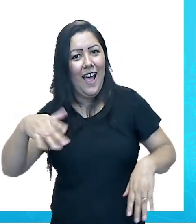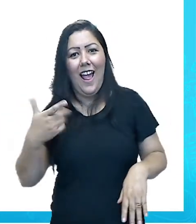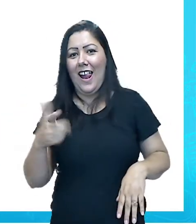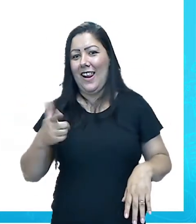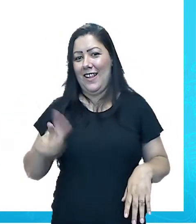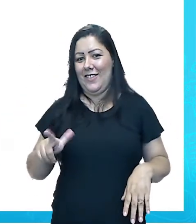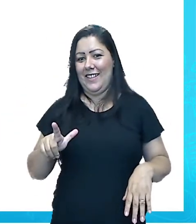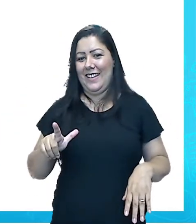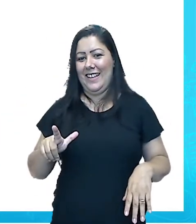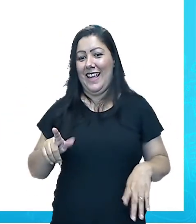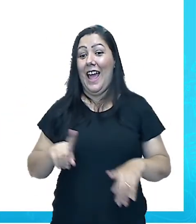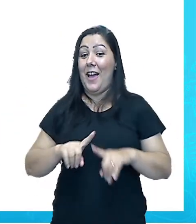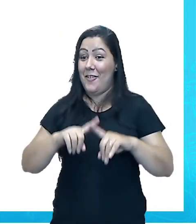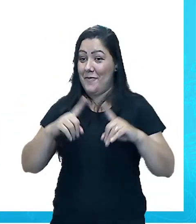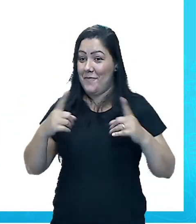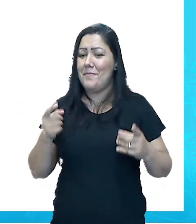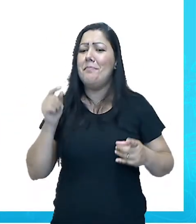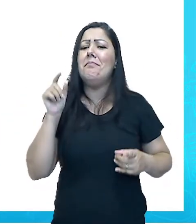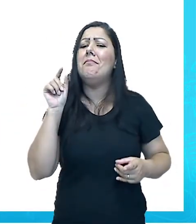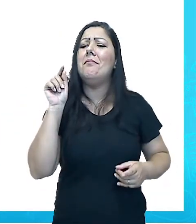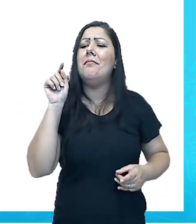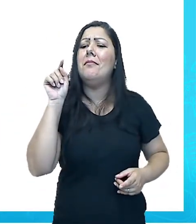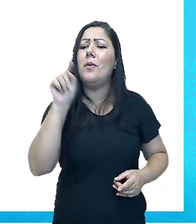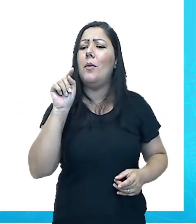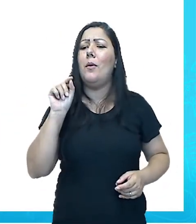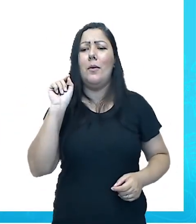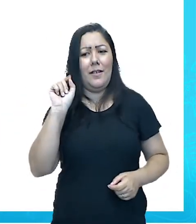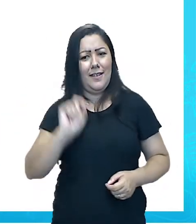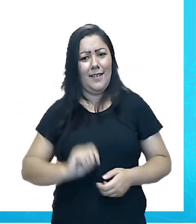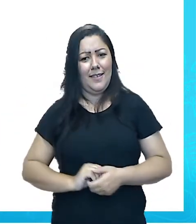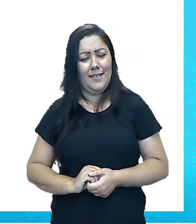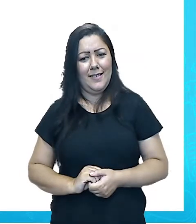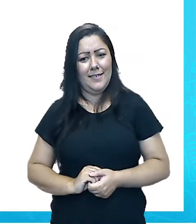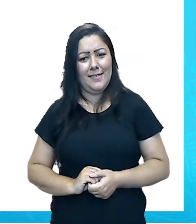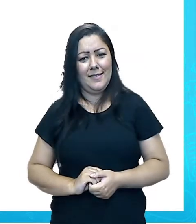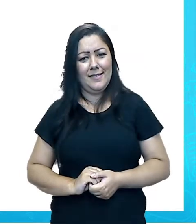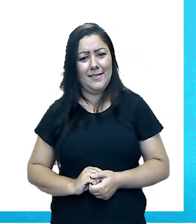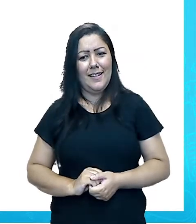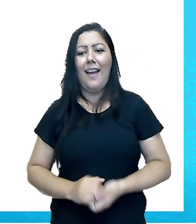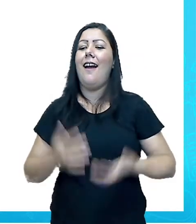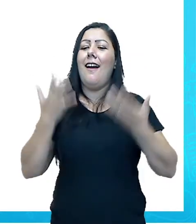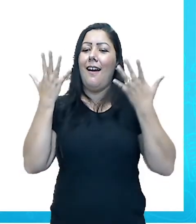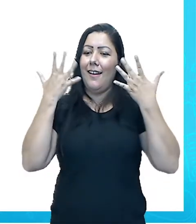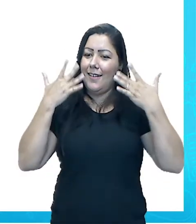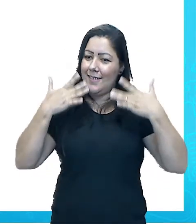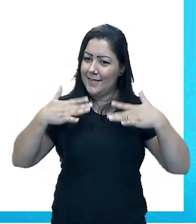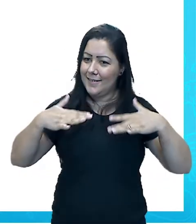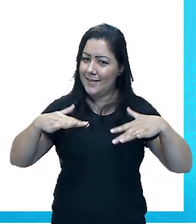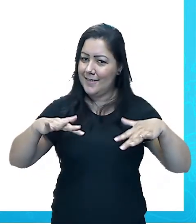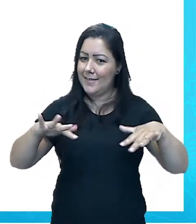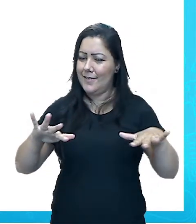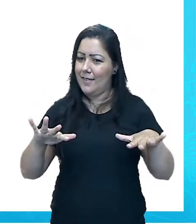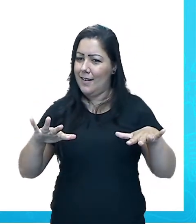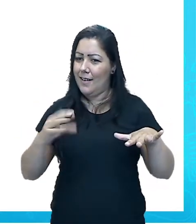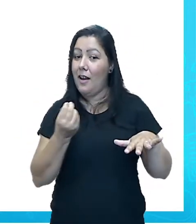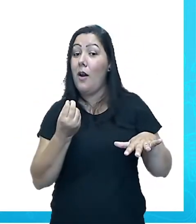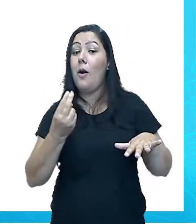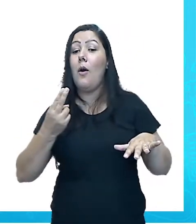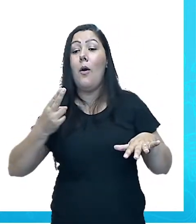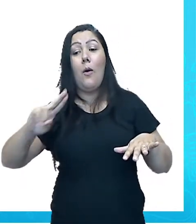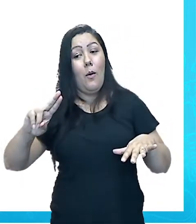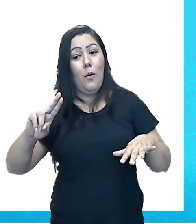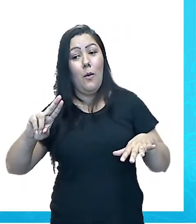foi, como assim? Isso aqui é uma paisagem natural ou artificial?